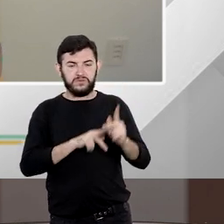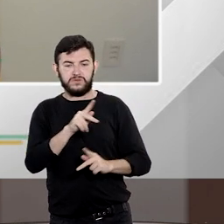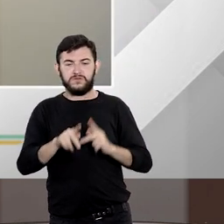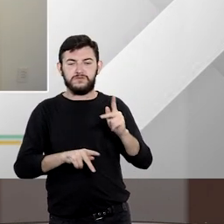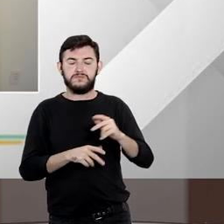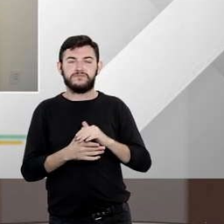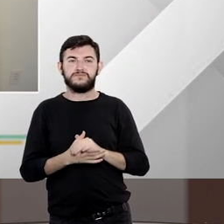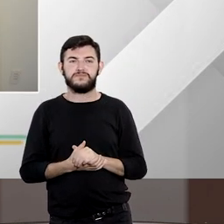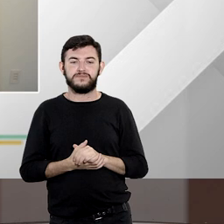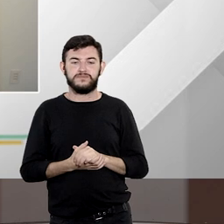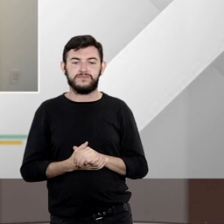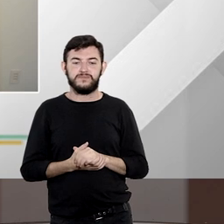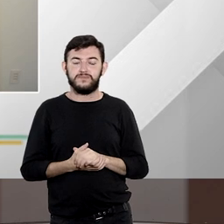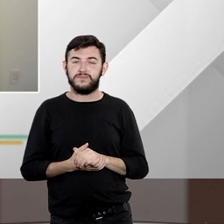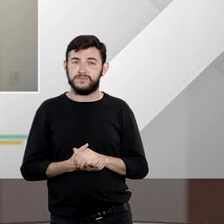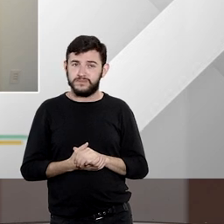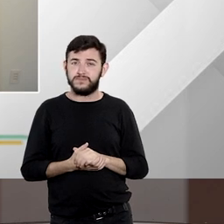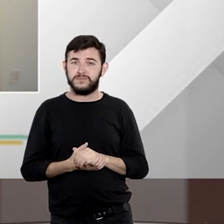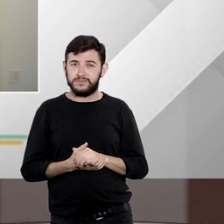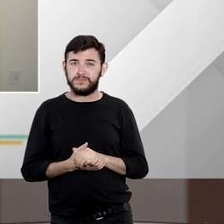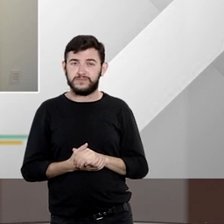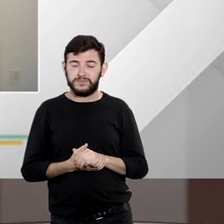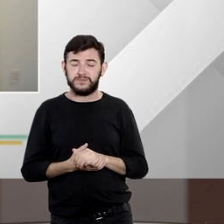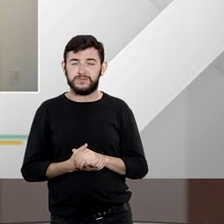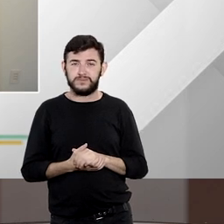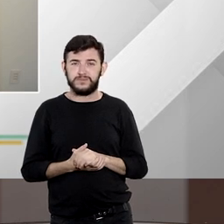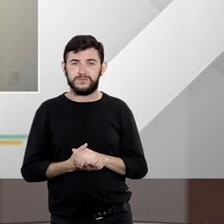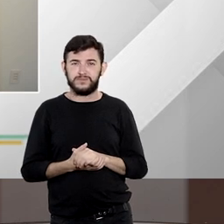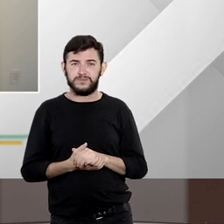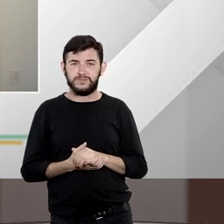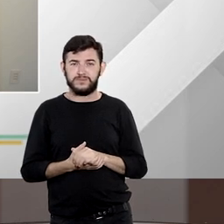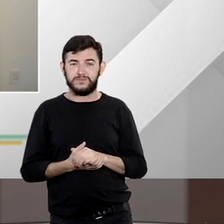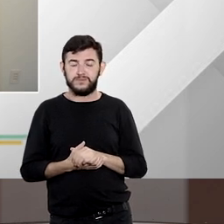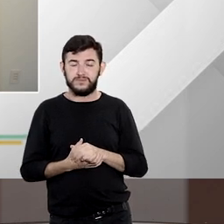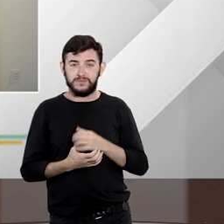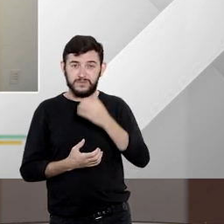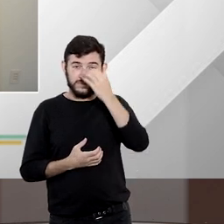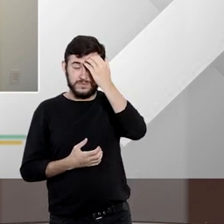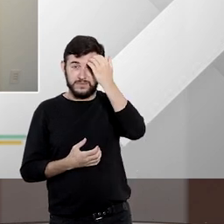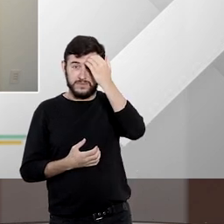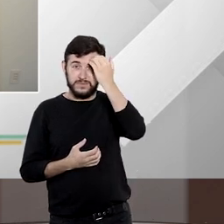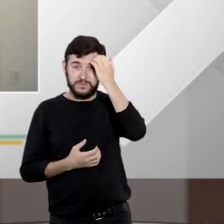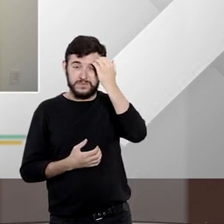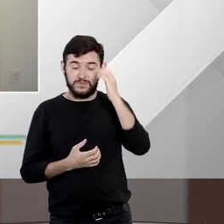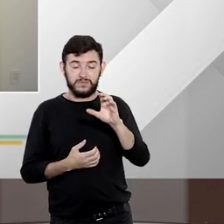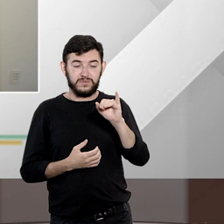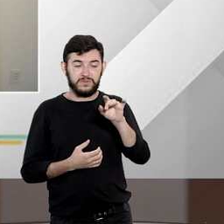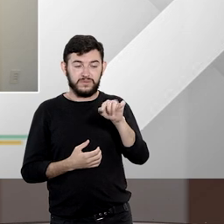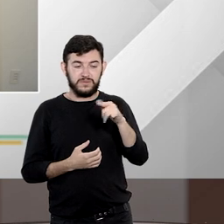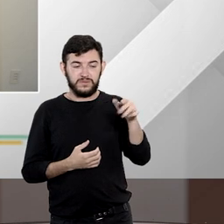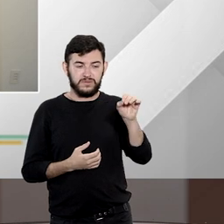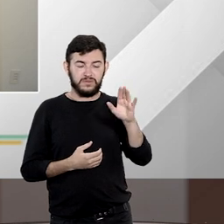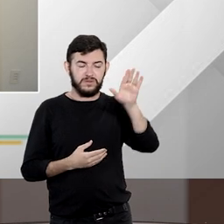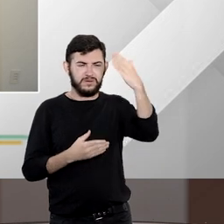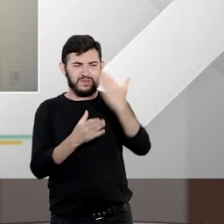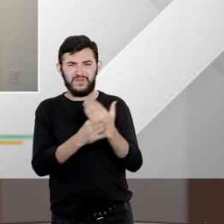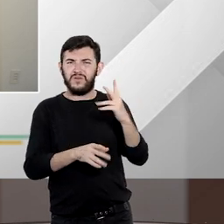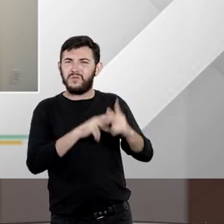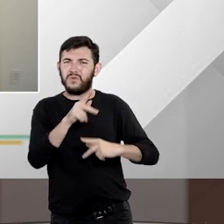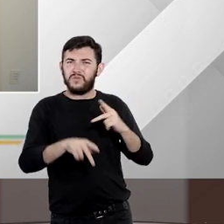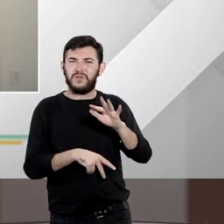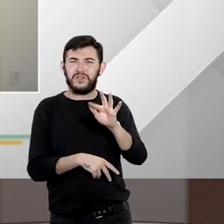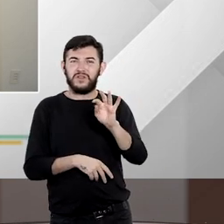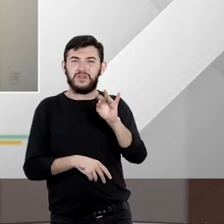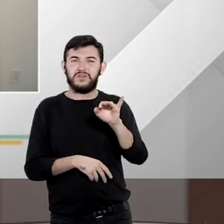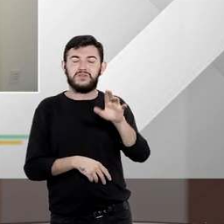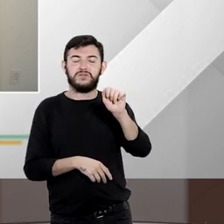é tanto que se um cidadão ele ajuiza uma ação popular Fátima e